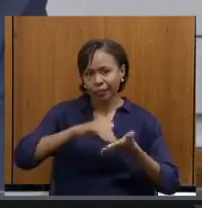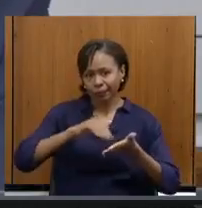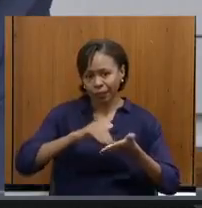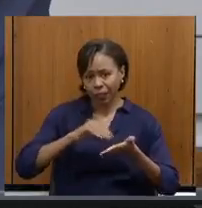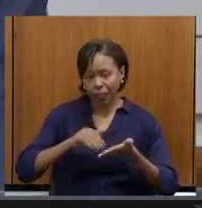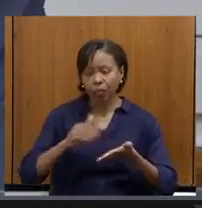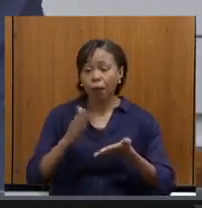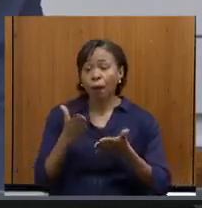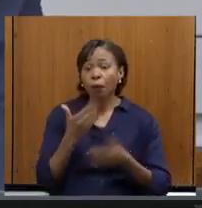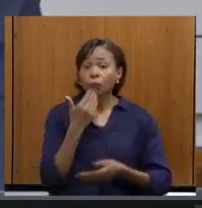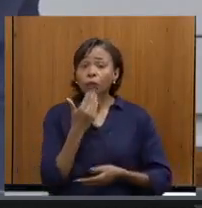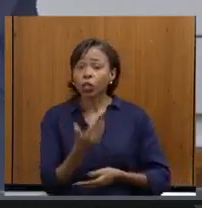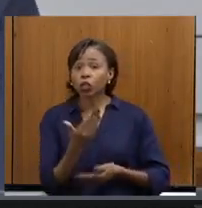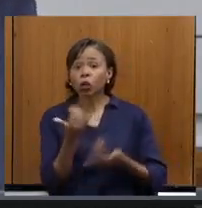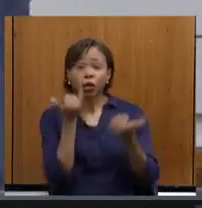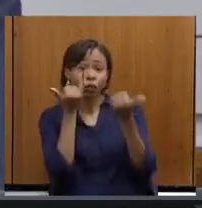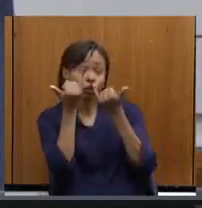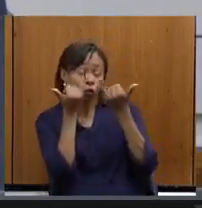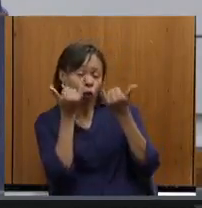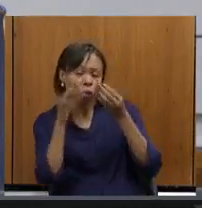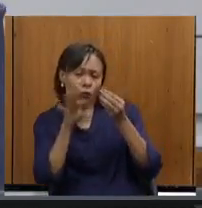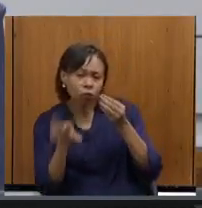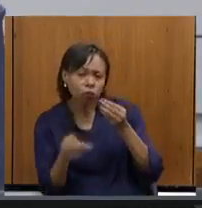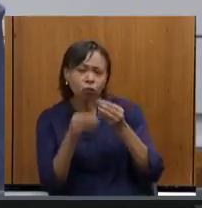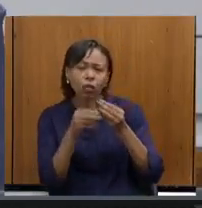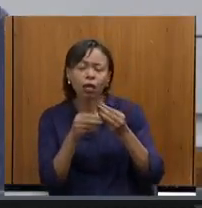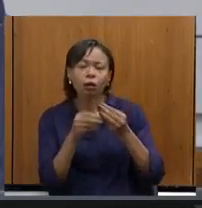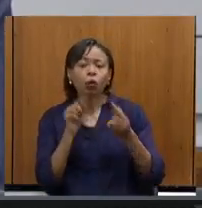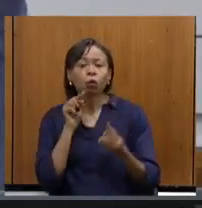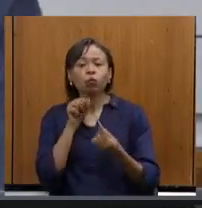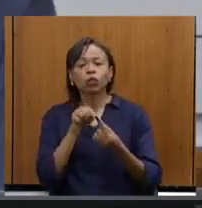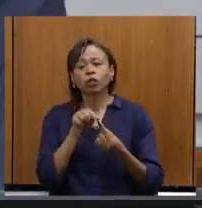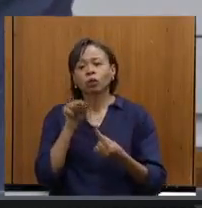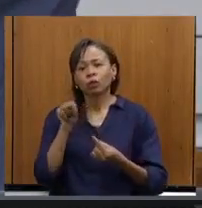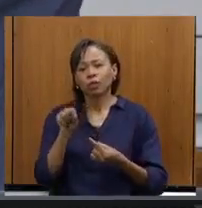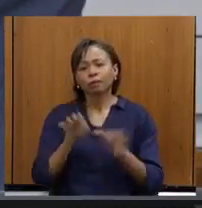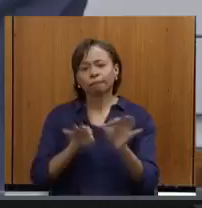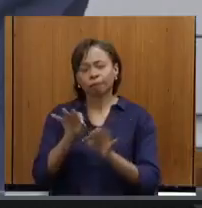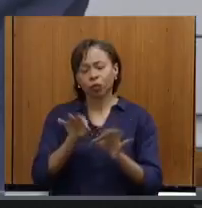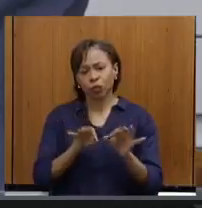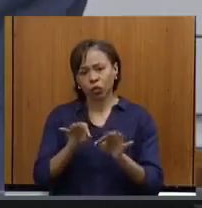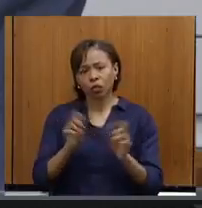complementares para que esse projeto pudesse ser considerado